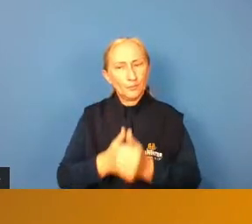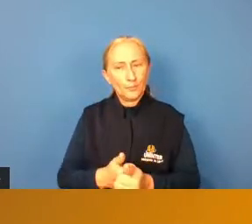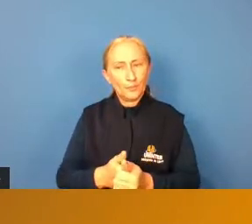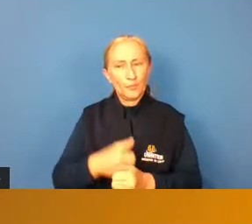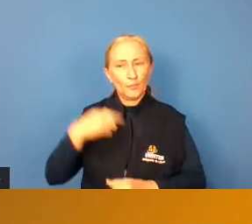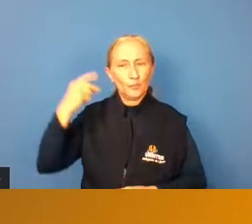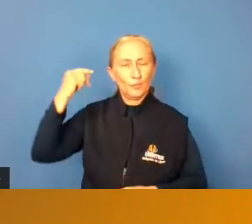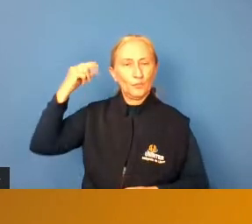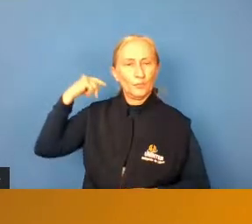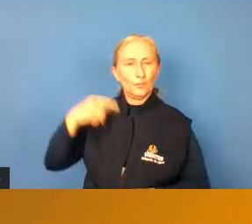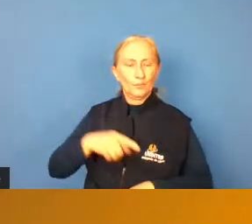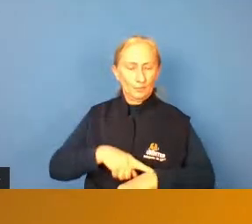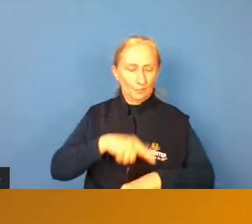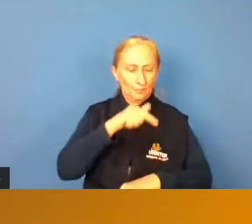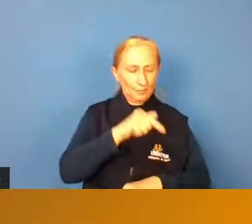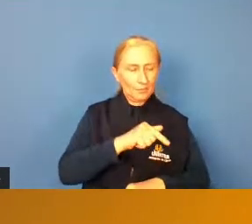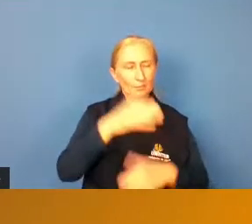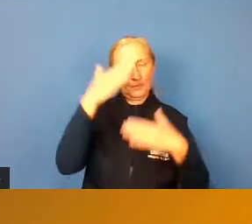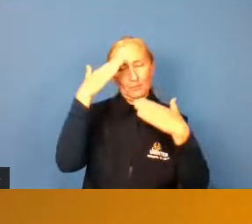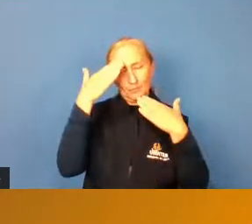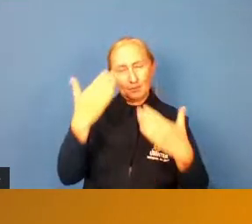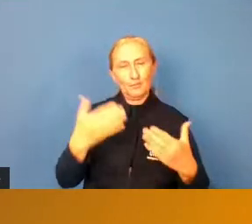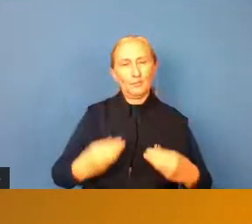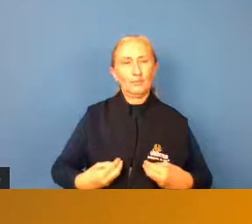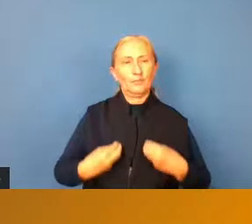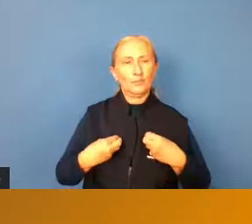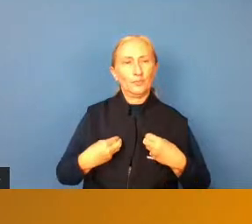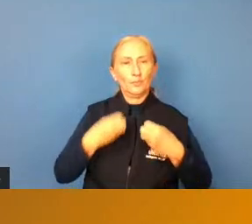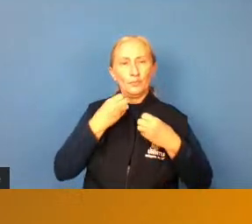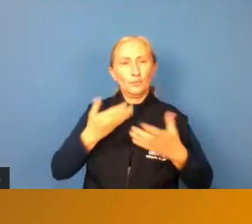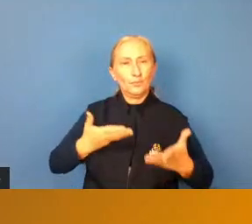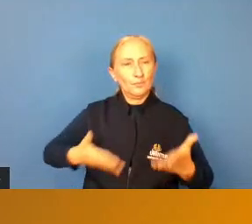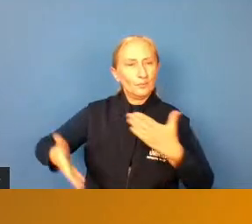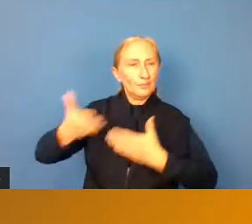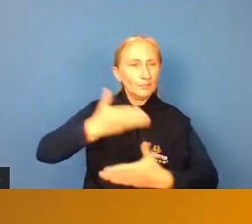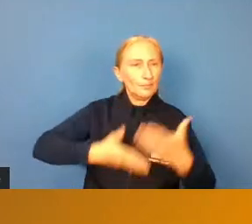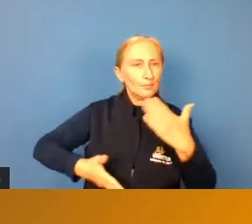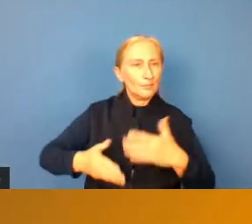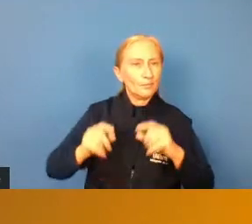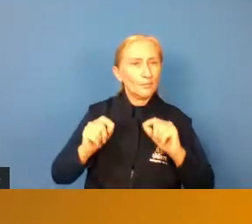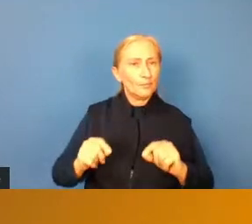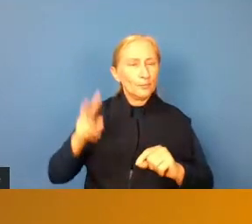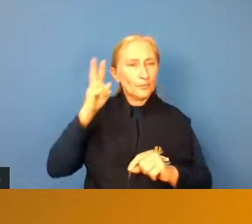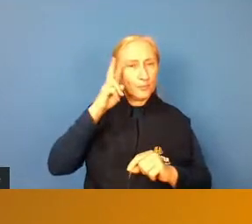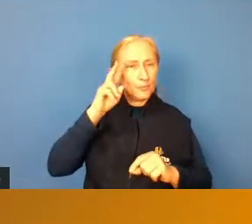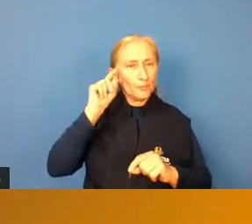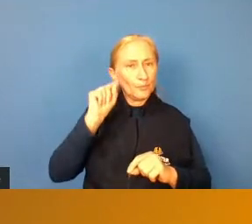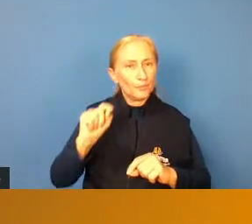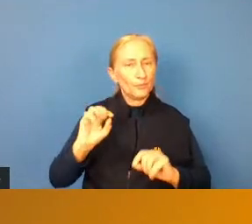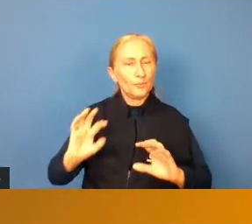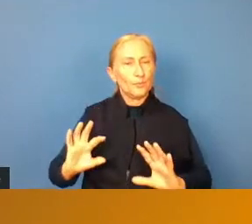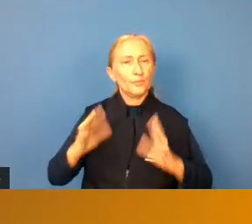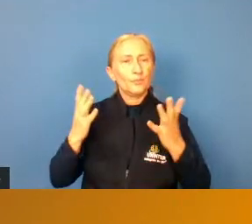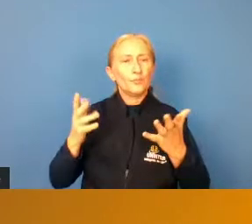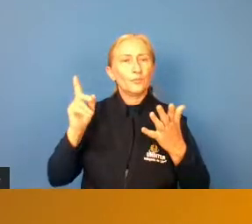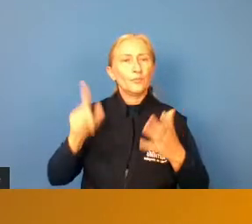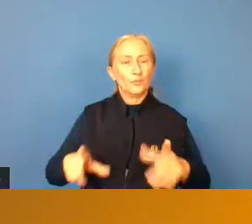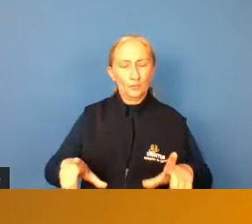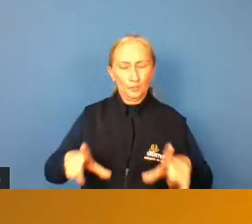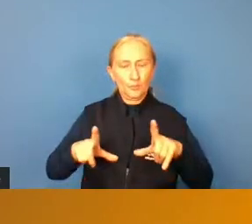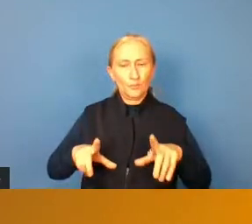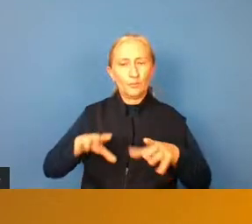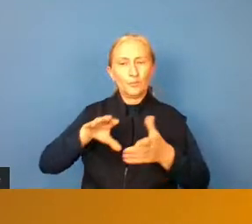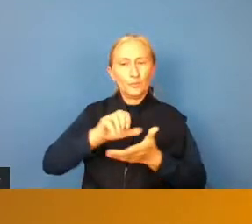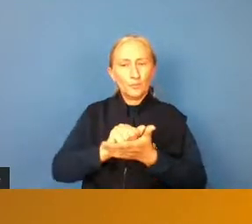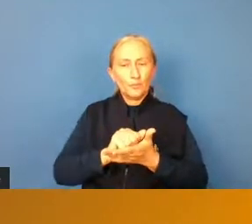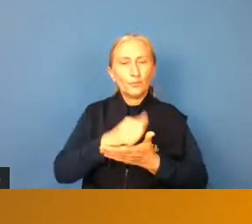desde as 19 horas obrigada que bom que vocês participaram lembrar que esse evento gera um certificado